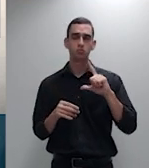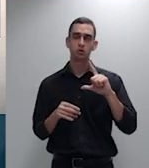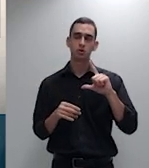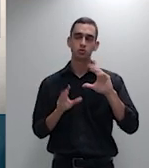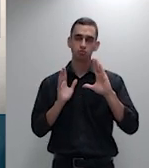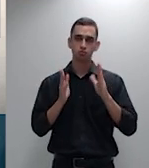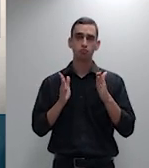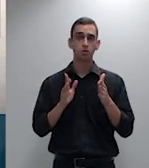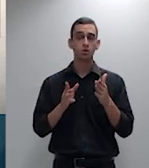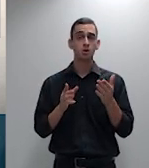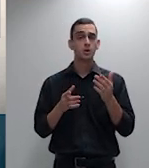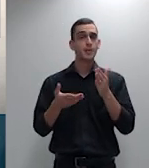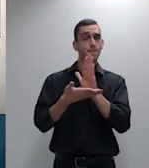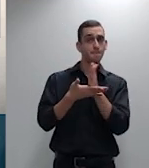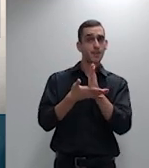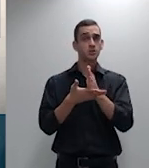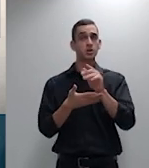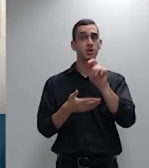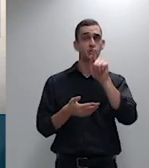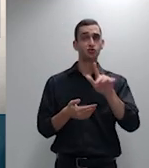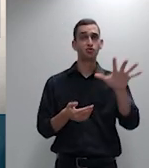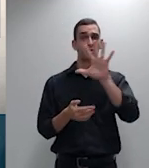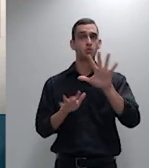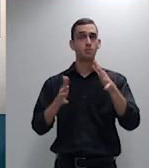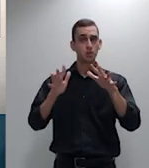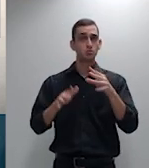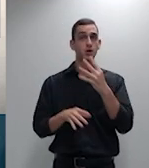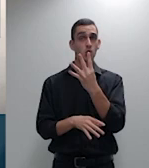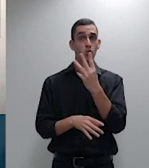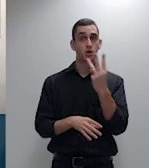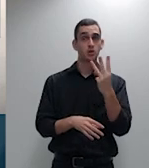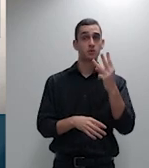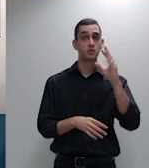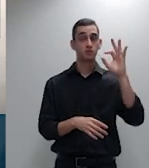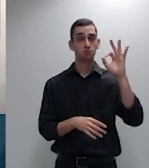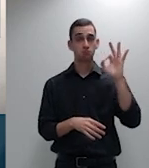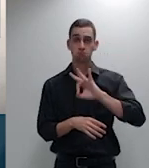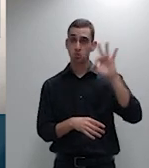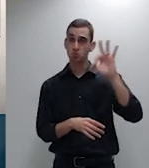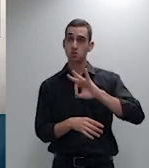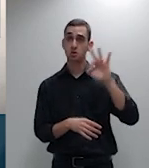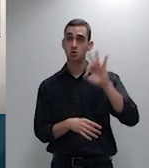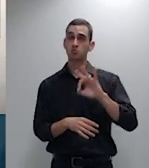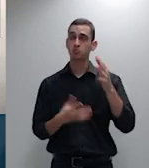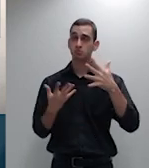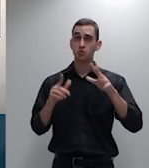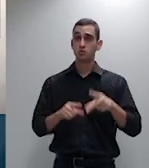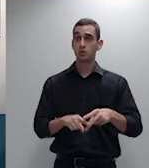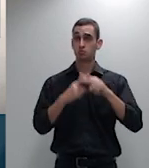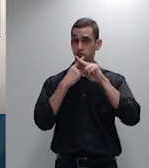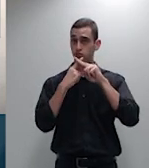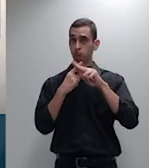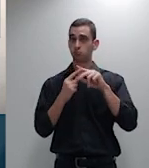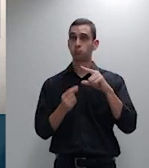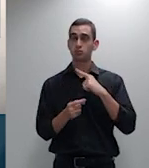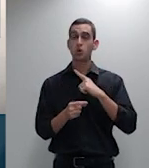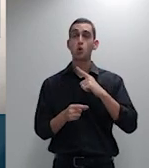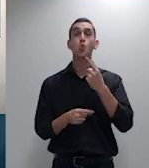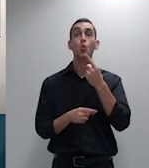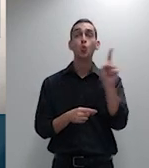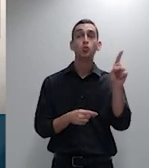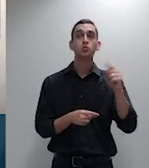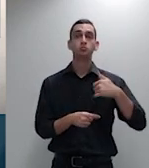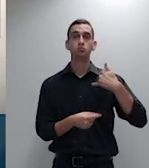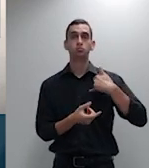43,6% para o reajuste da última faixa etária percentual que não discrepa da média